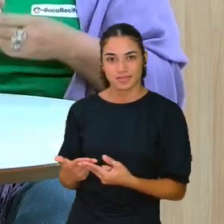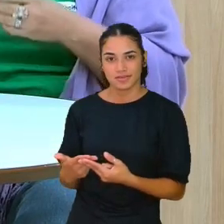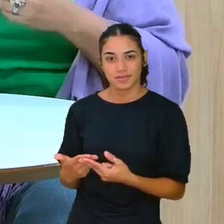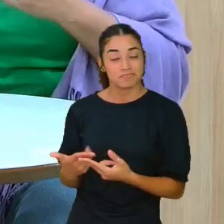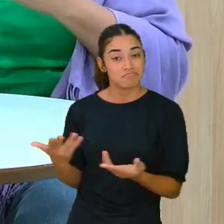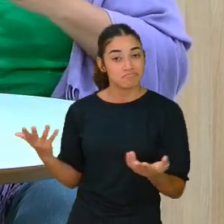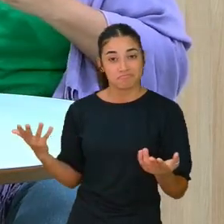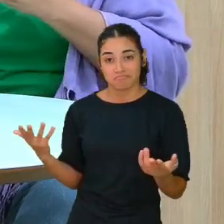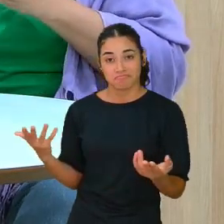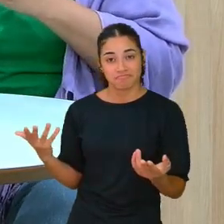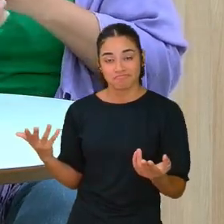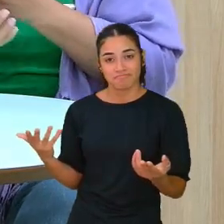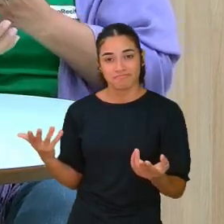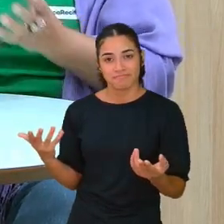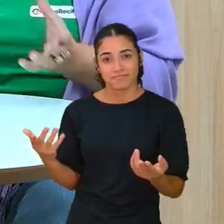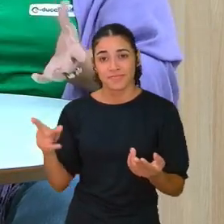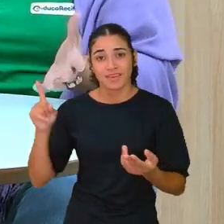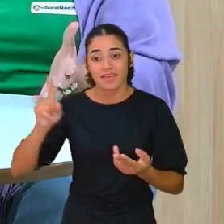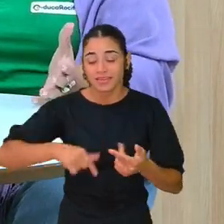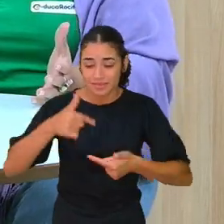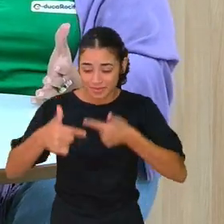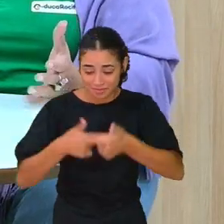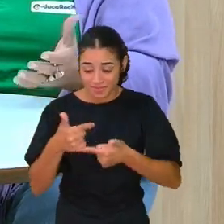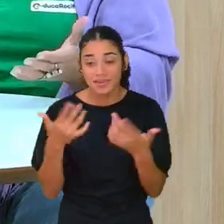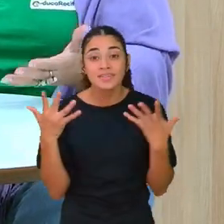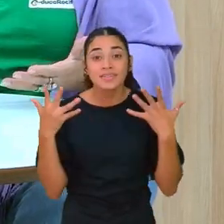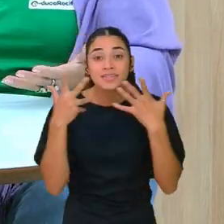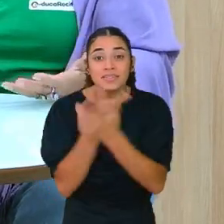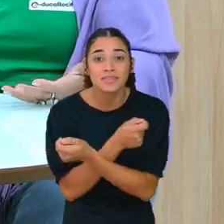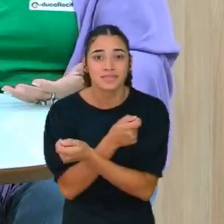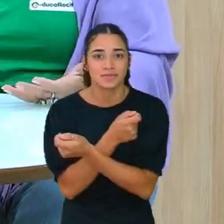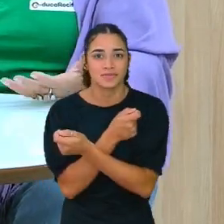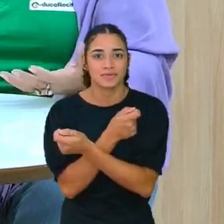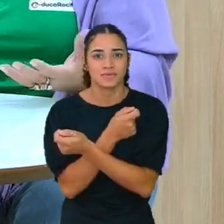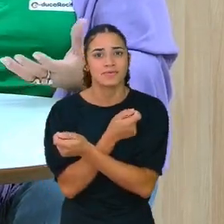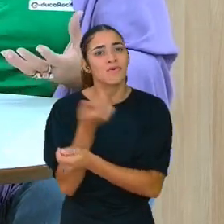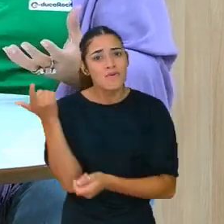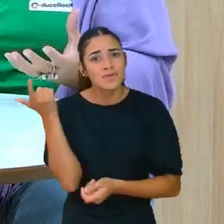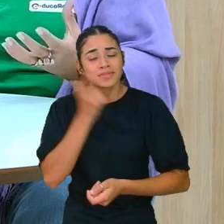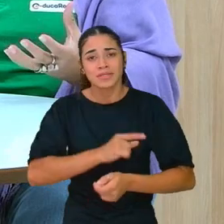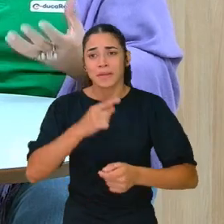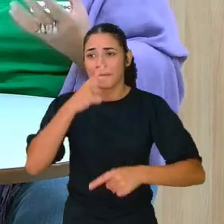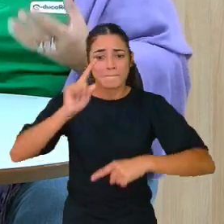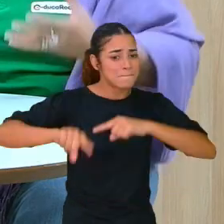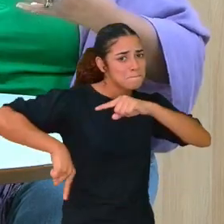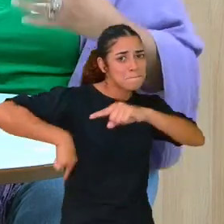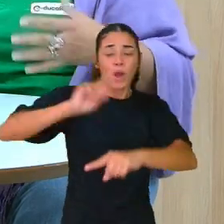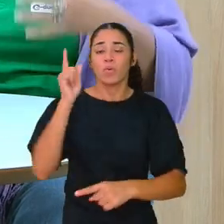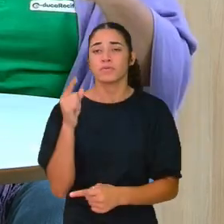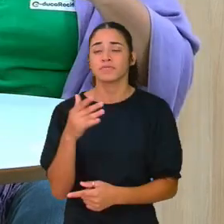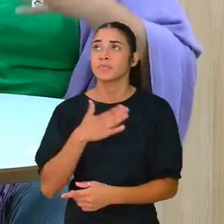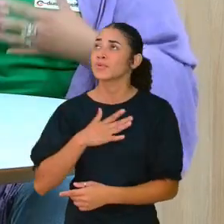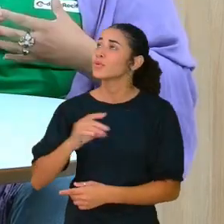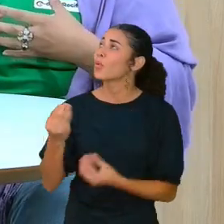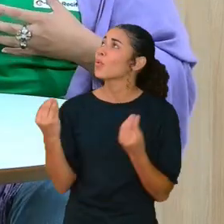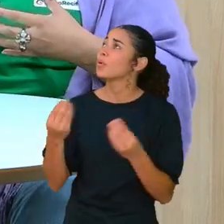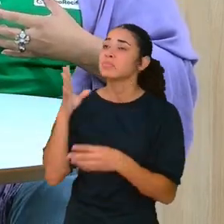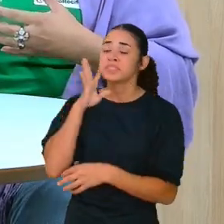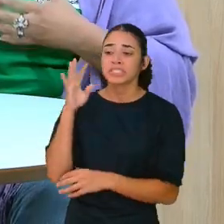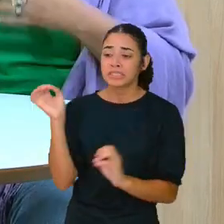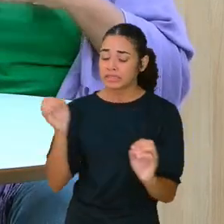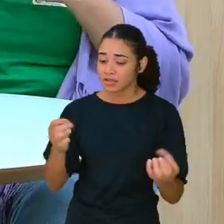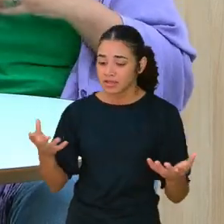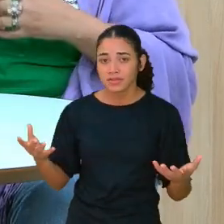não é? Isso. Vai ser um trabalho lindo, você vai ter um retorno que você vai pensar assim, meu Deus, eu nunca imaginei